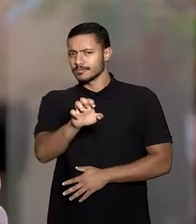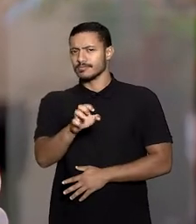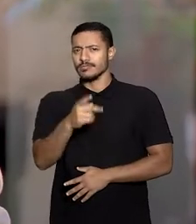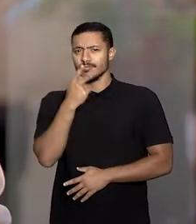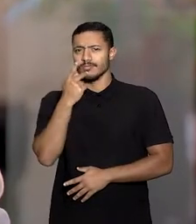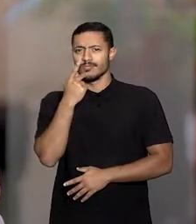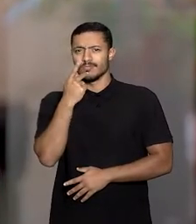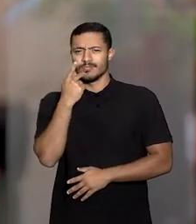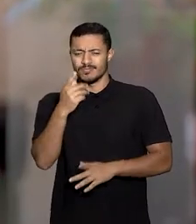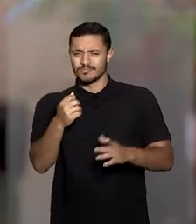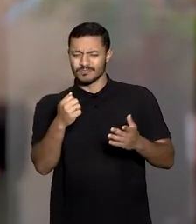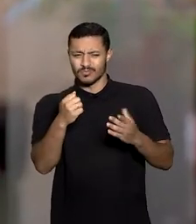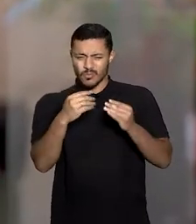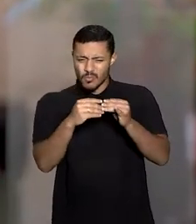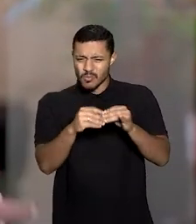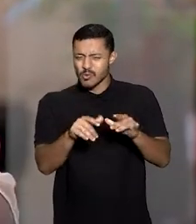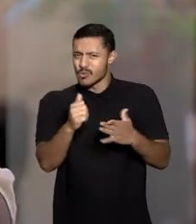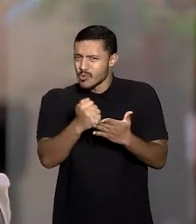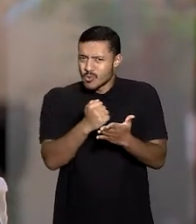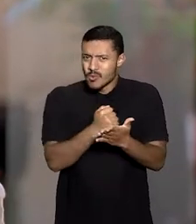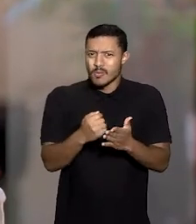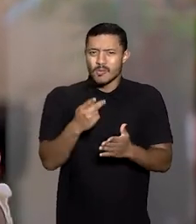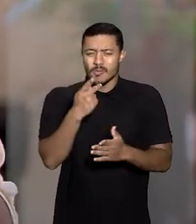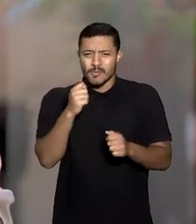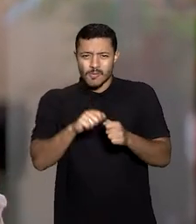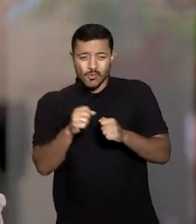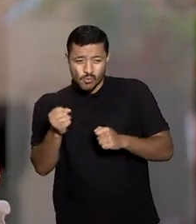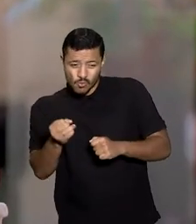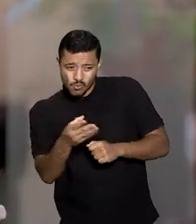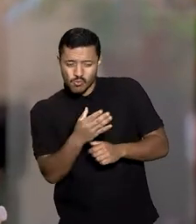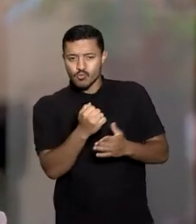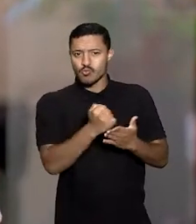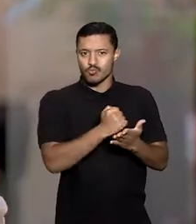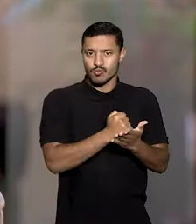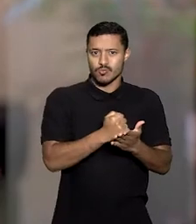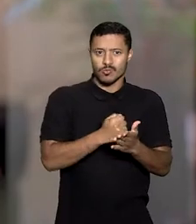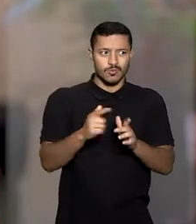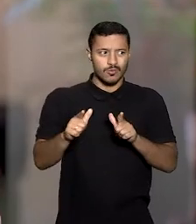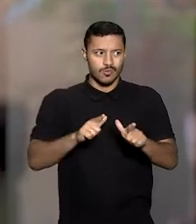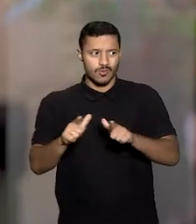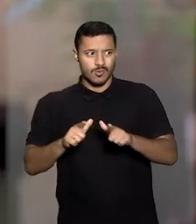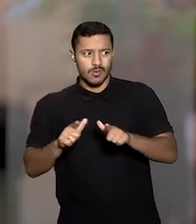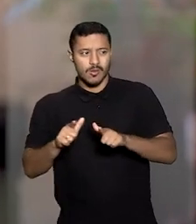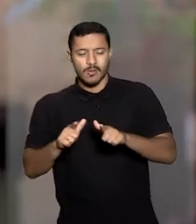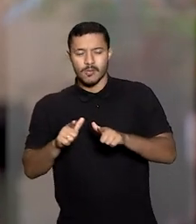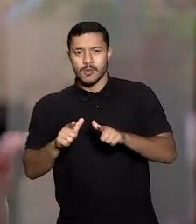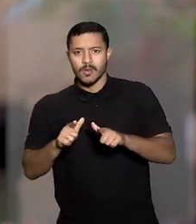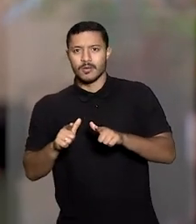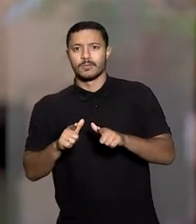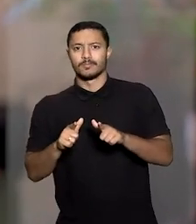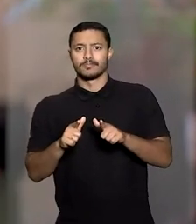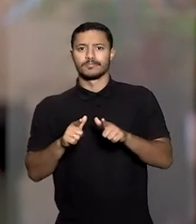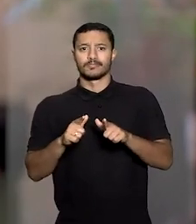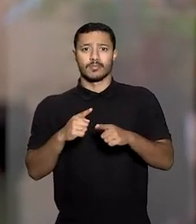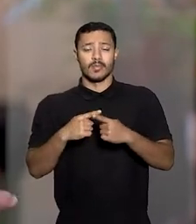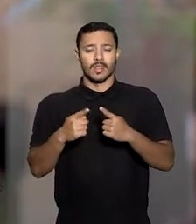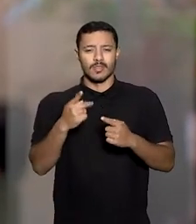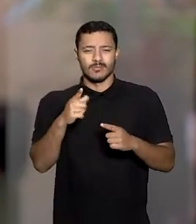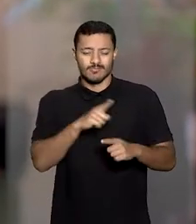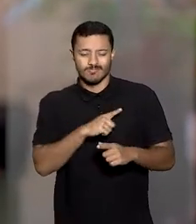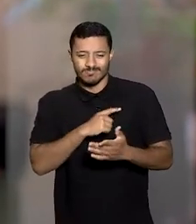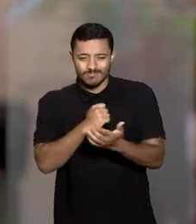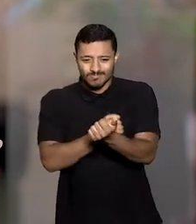caducidade do contrato para realizar uma nova licitação do serviço de ônibus, mas a concessionária alegou vícios no processo